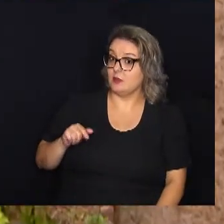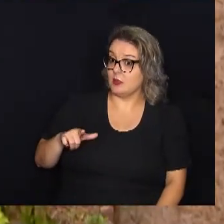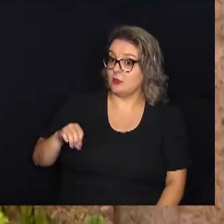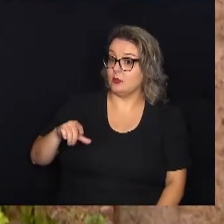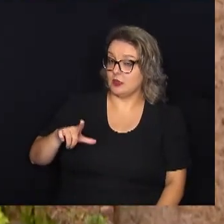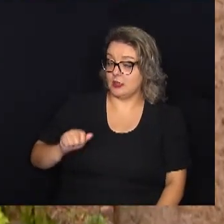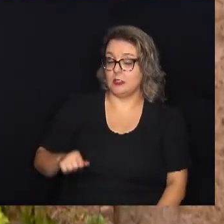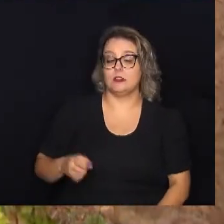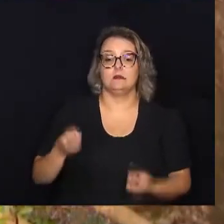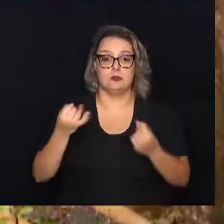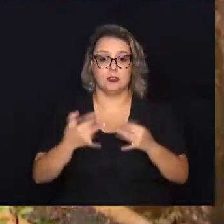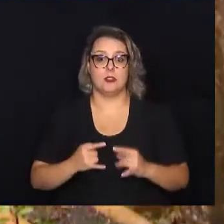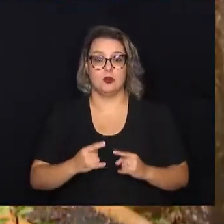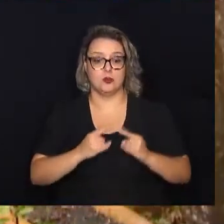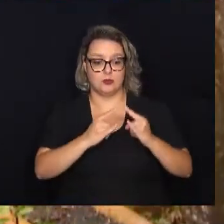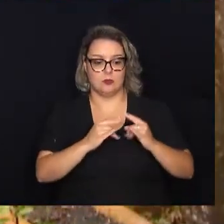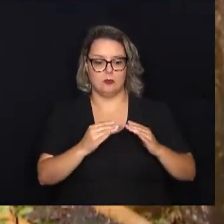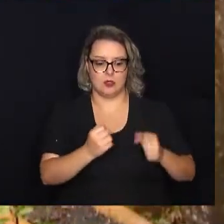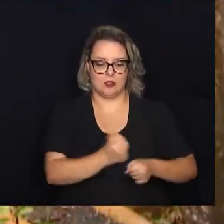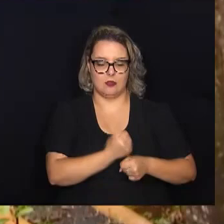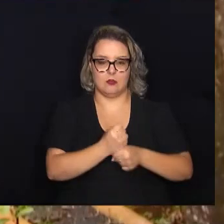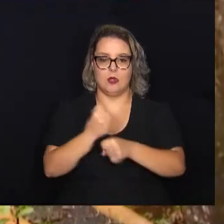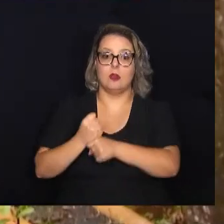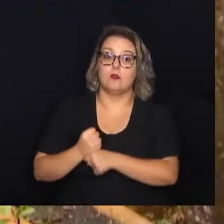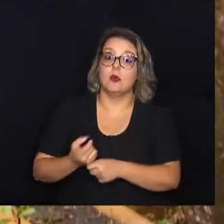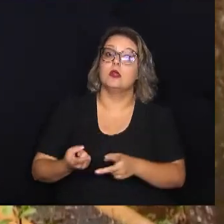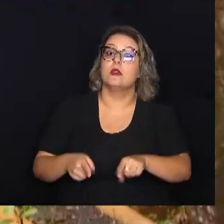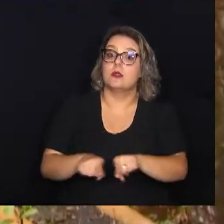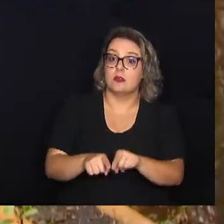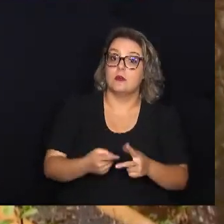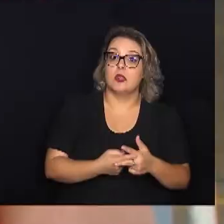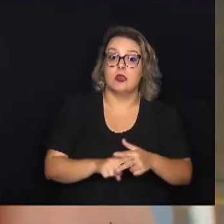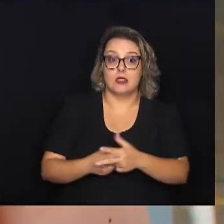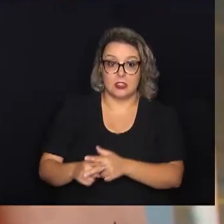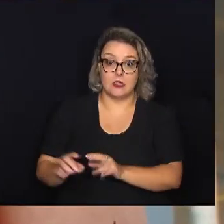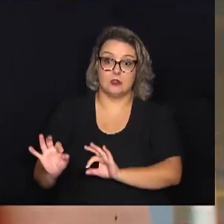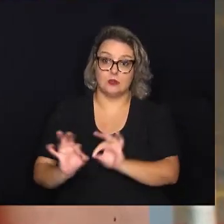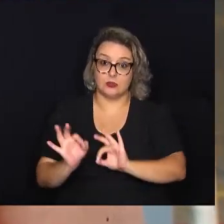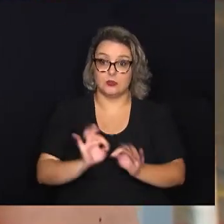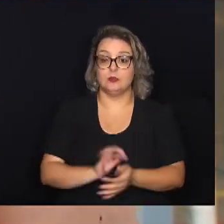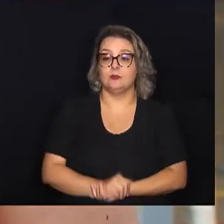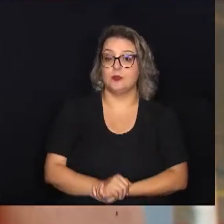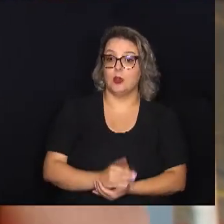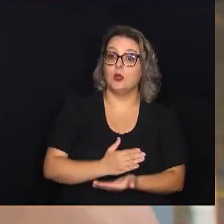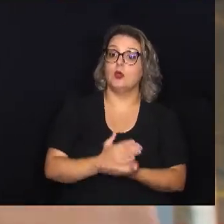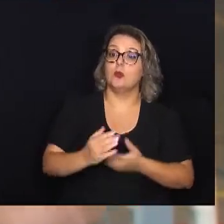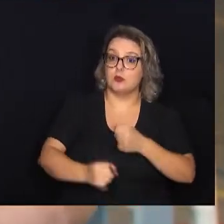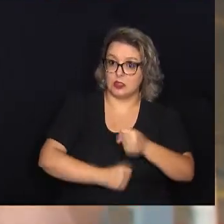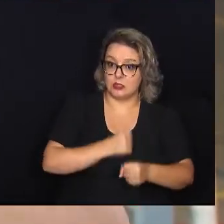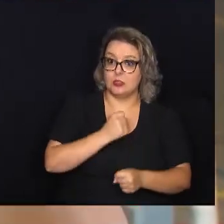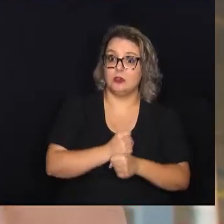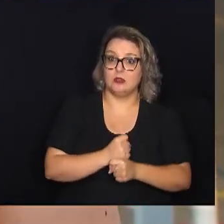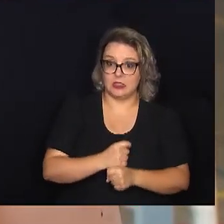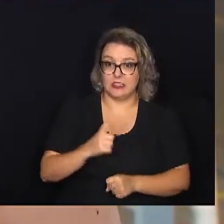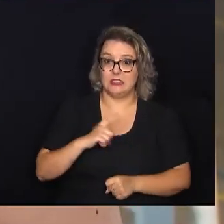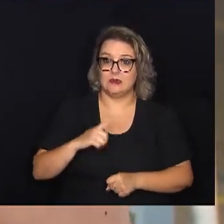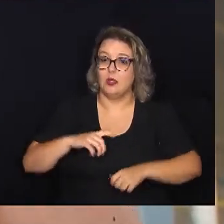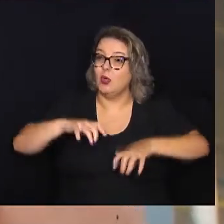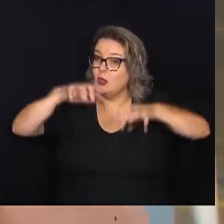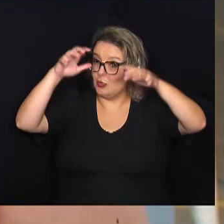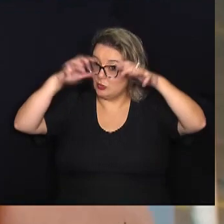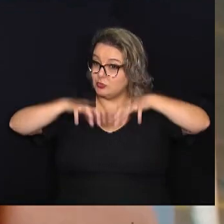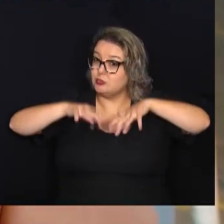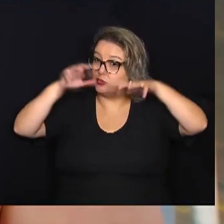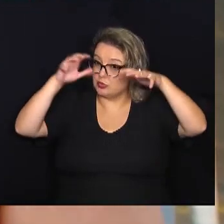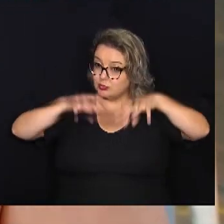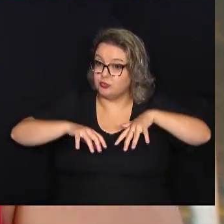prédios da organização devem passar por reformas e manutenção. No início do ano, vocês devem lembrar que a gente teve um período de muitas chuvas, né?